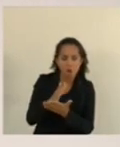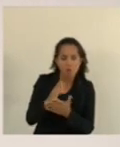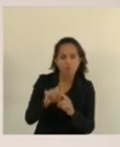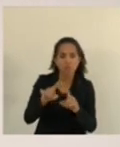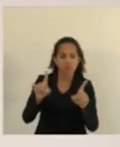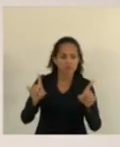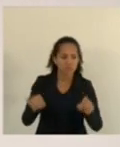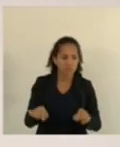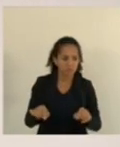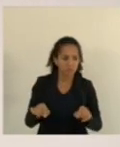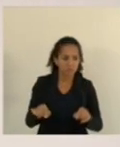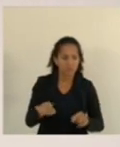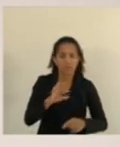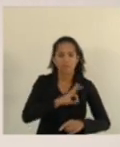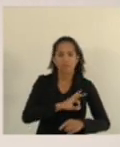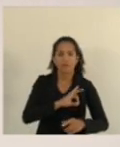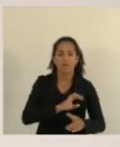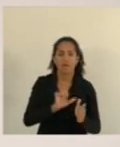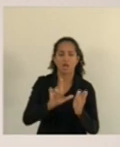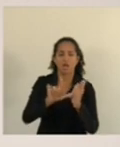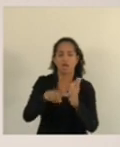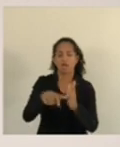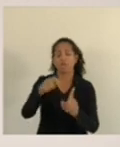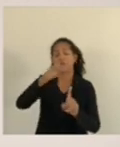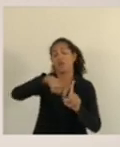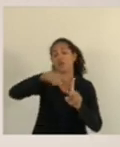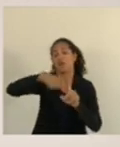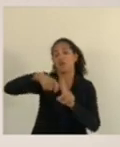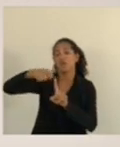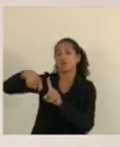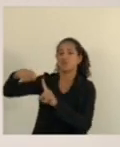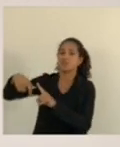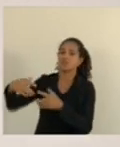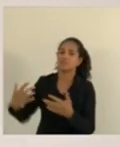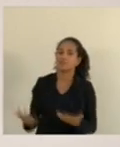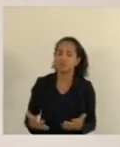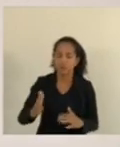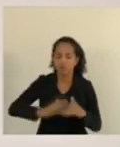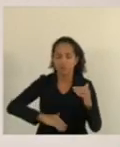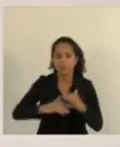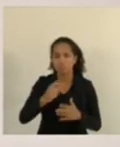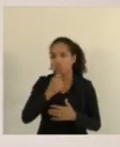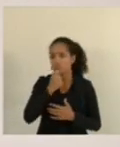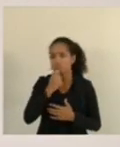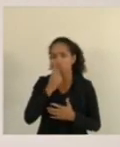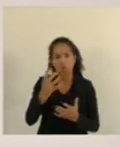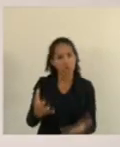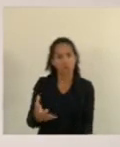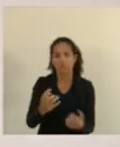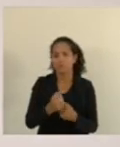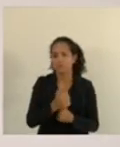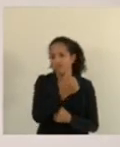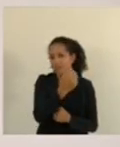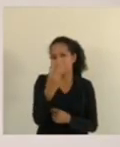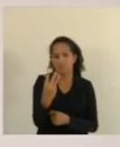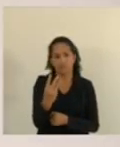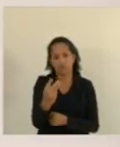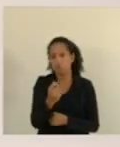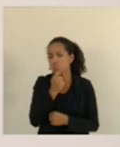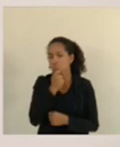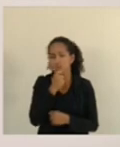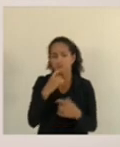que estão com seus salários atrasados faz meses. Profissionais que não receberam décimo terceiro, que não receberam